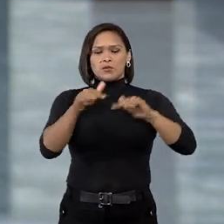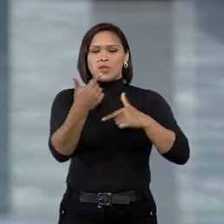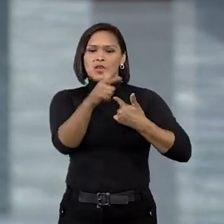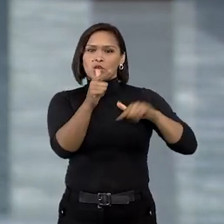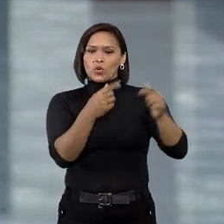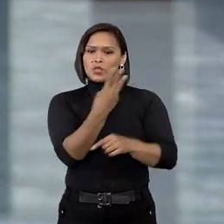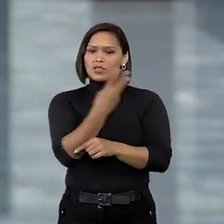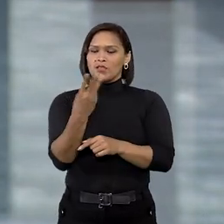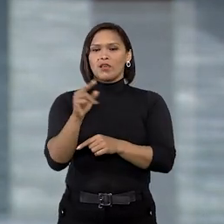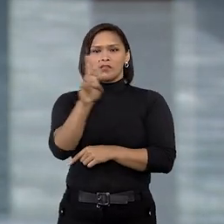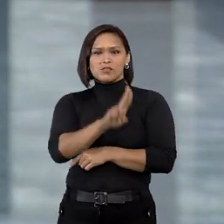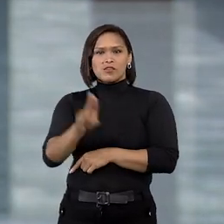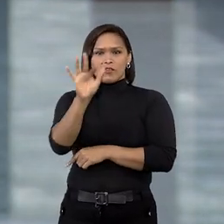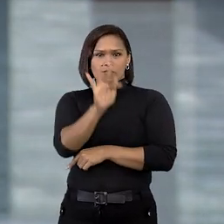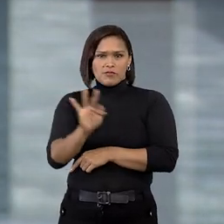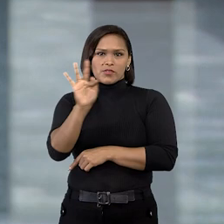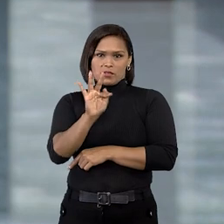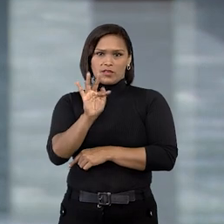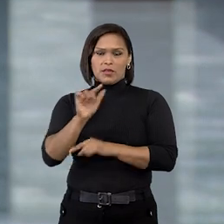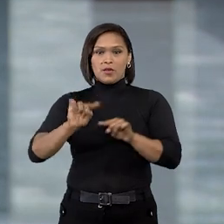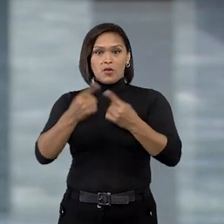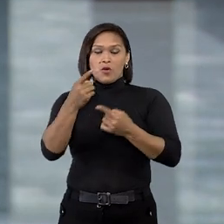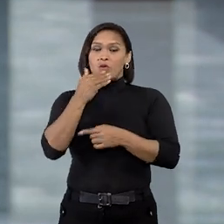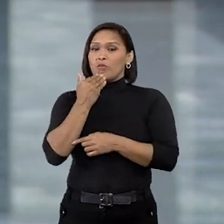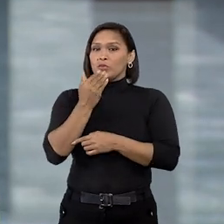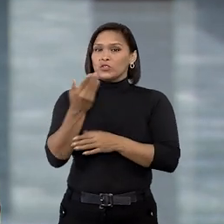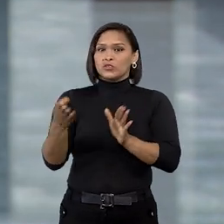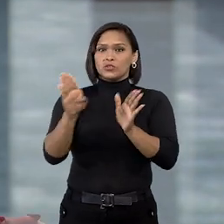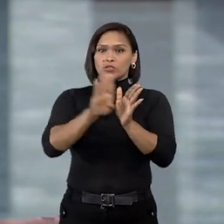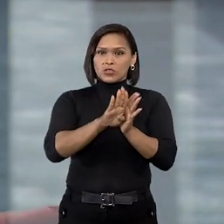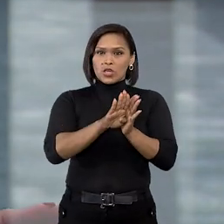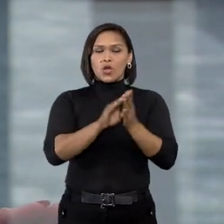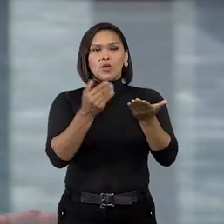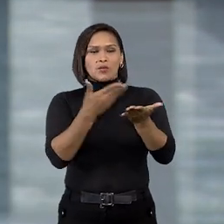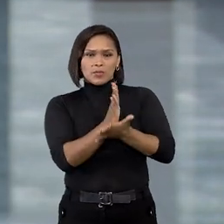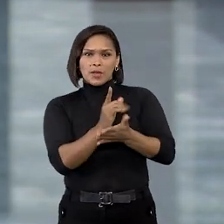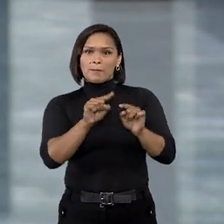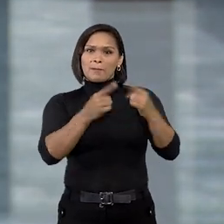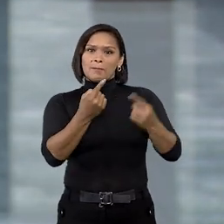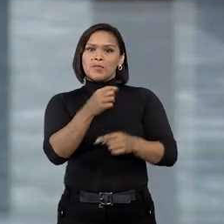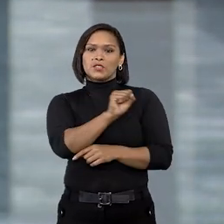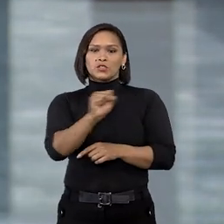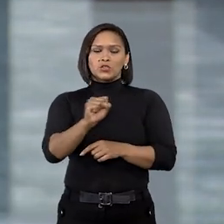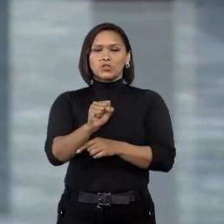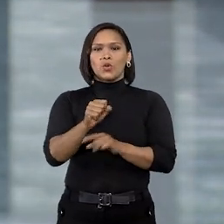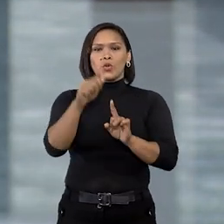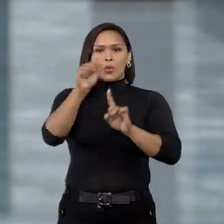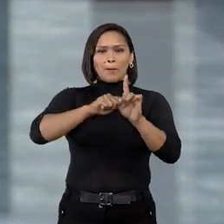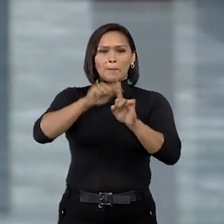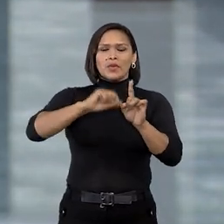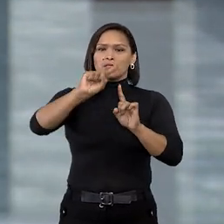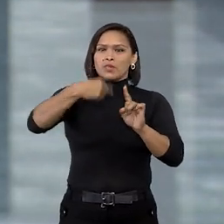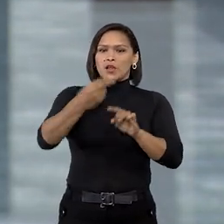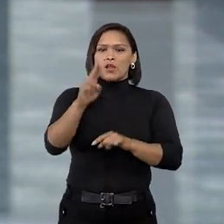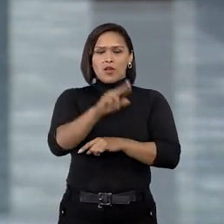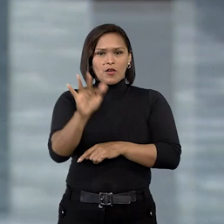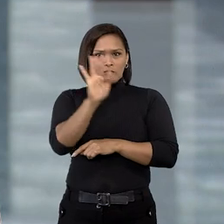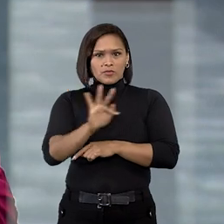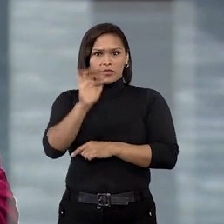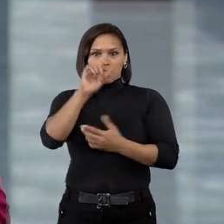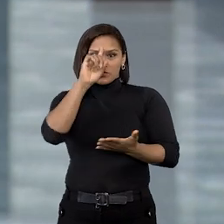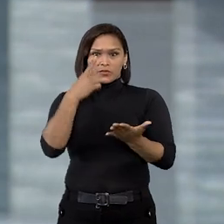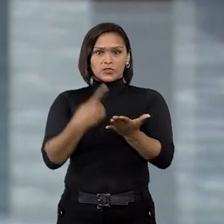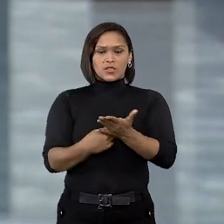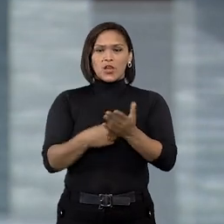cargo em outras três universidades federais. O pedido chegou a ser deferido, mas oito meses depois, a universidade tornou a